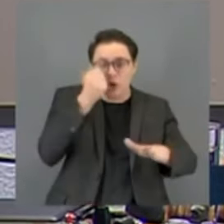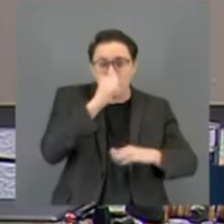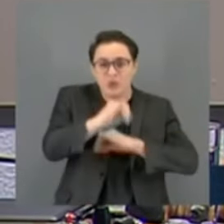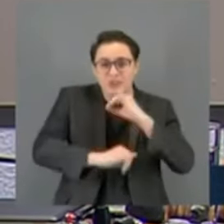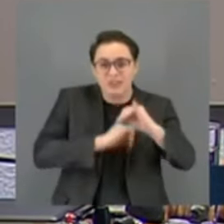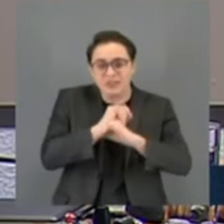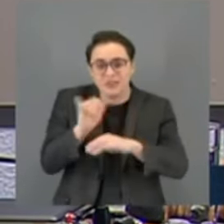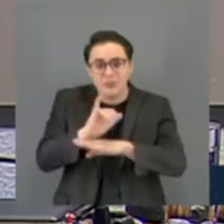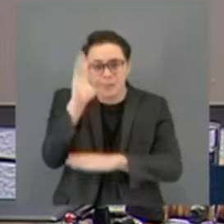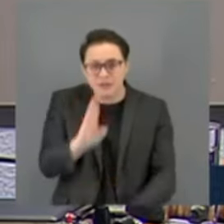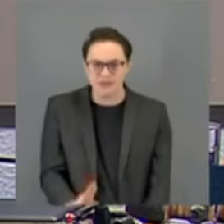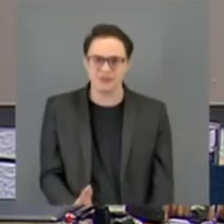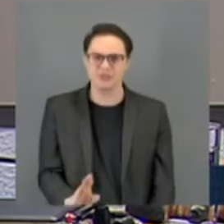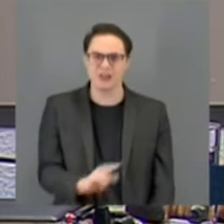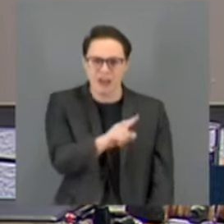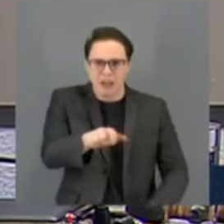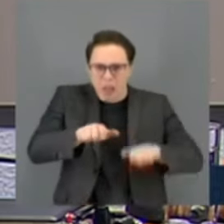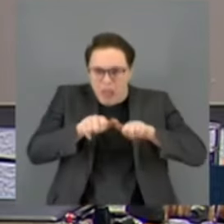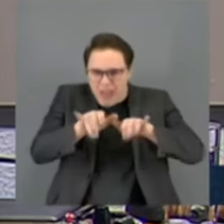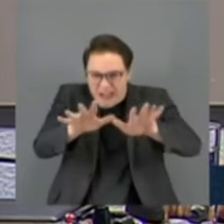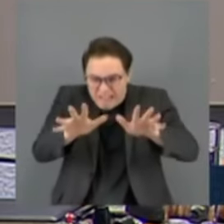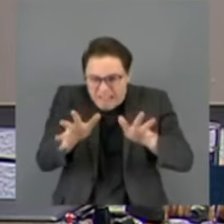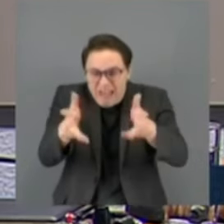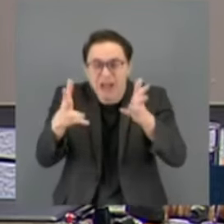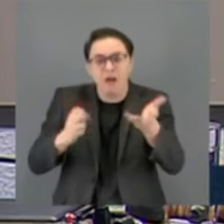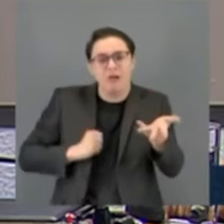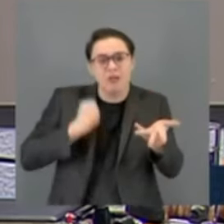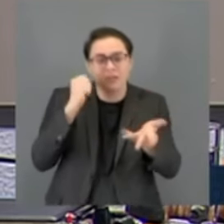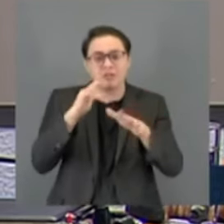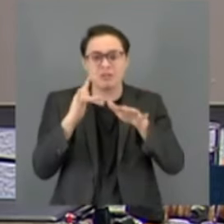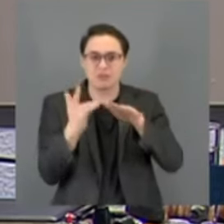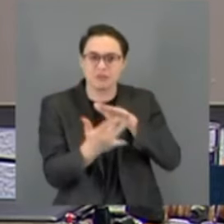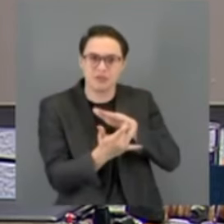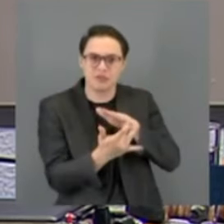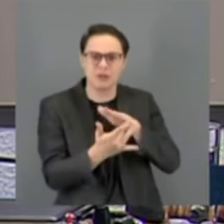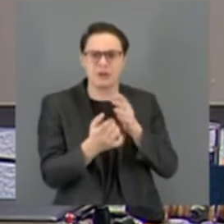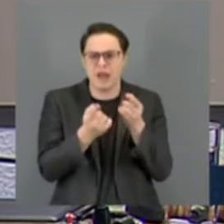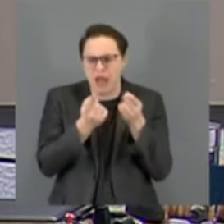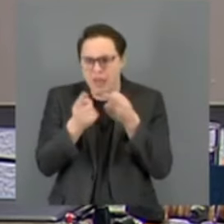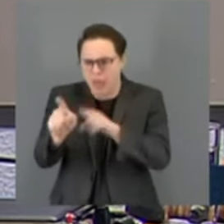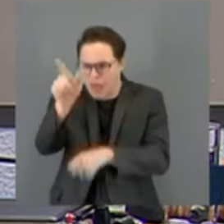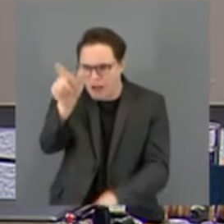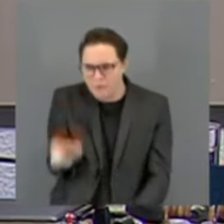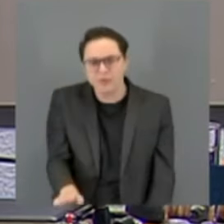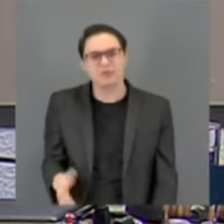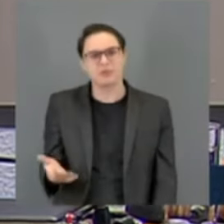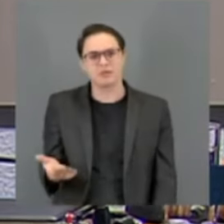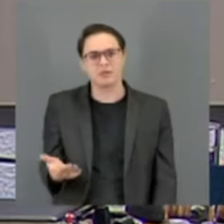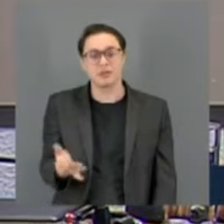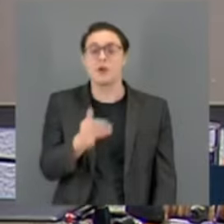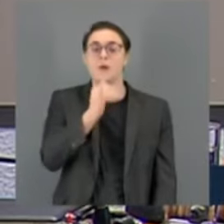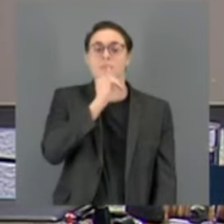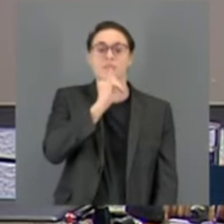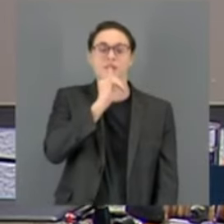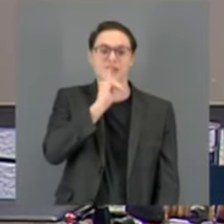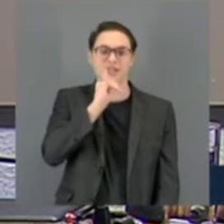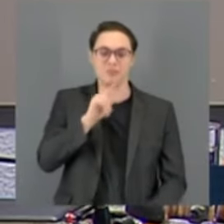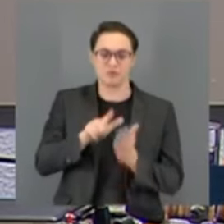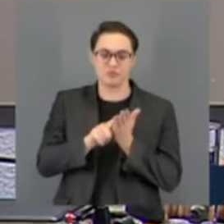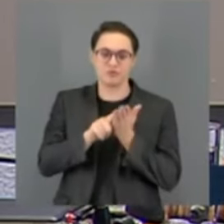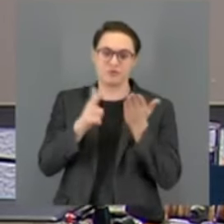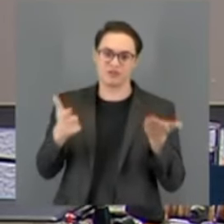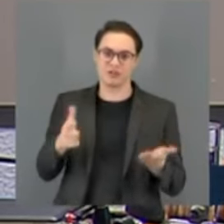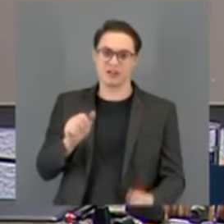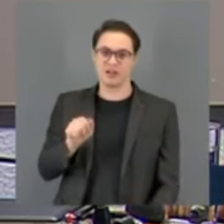Brasil hoje, ele impulsiona esse ódio nas redes sociais, ataca pessoas como, por exemplo, a jornalista